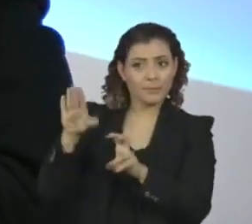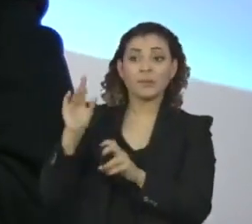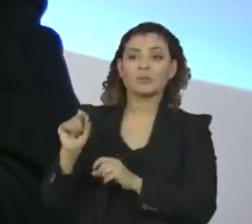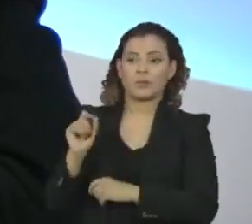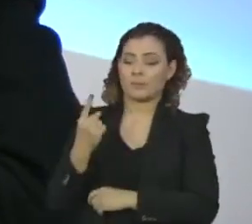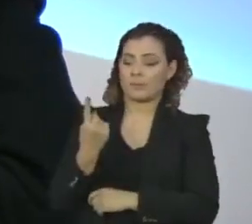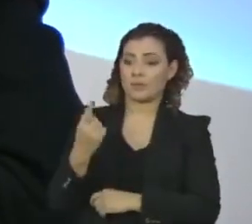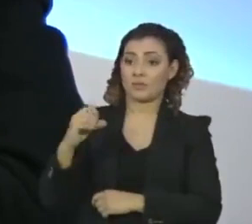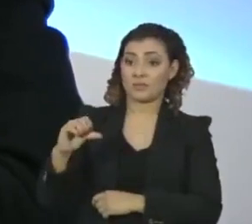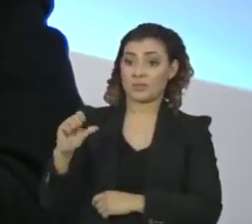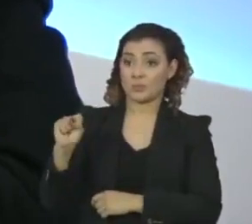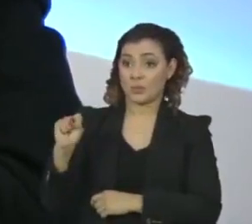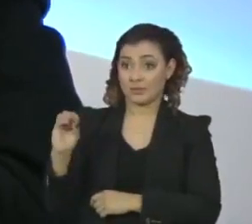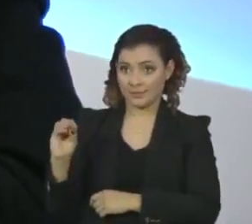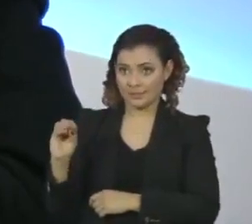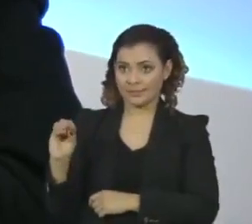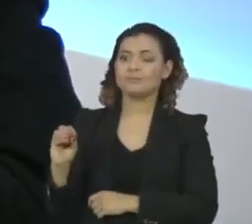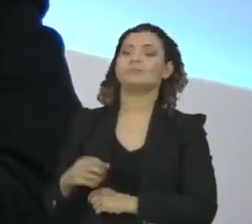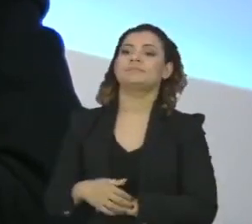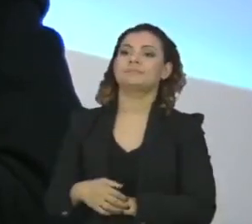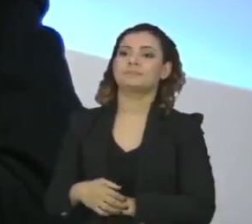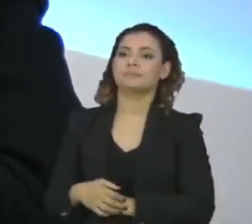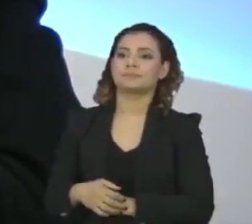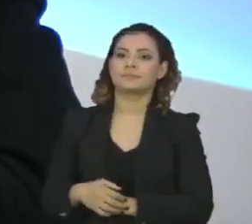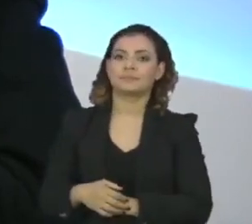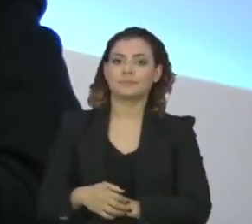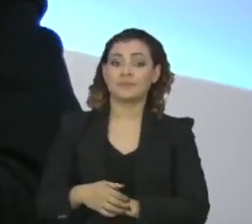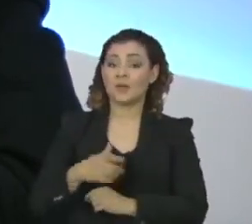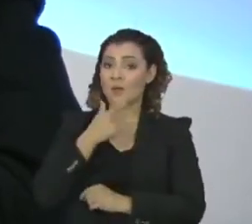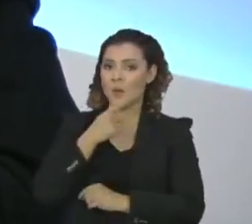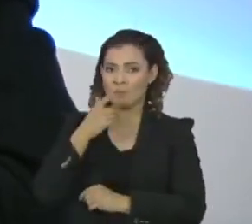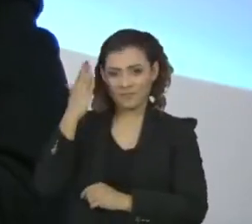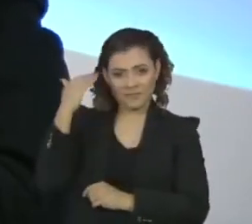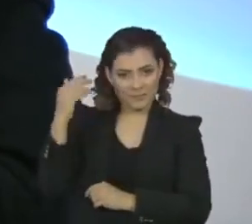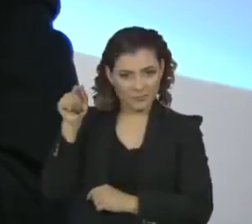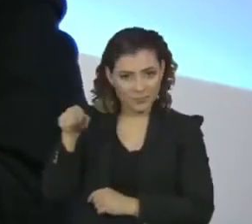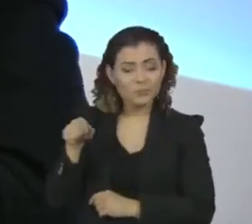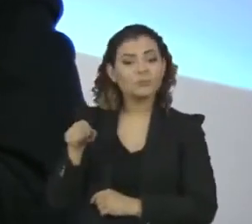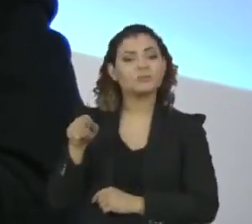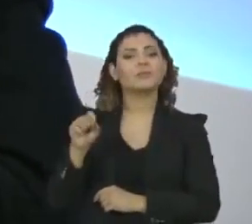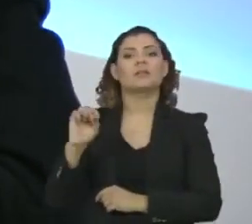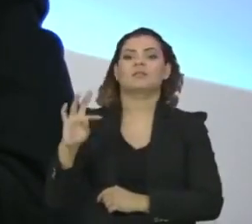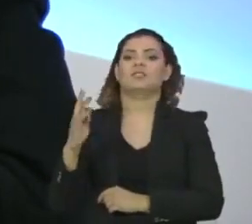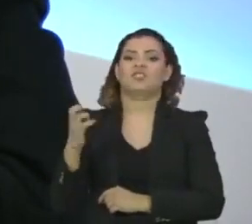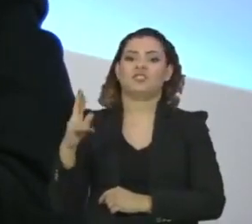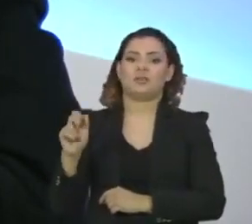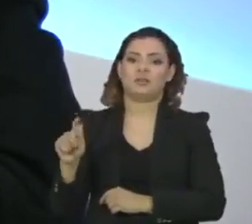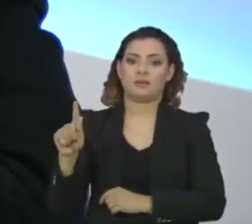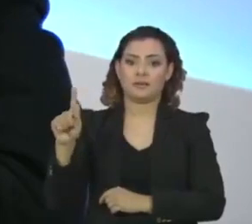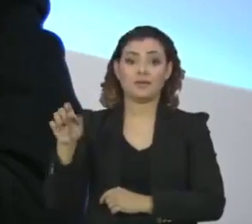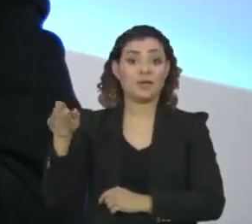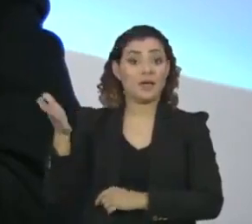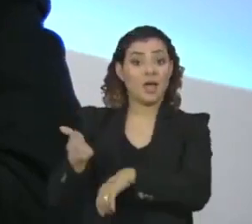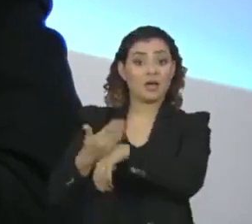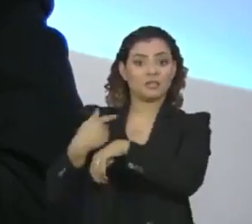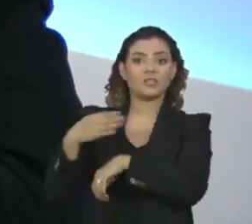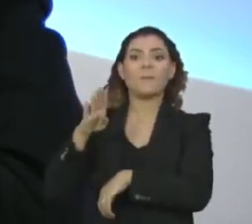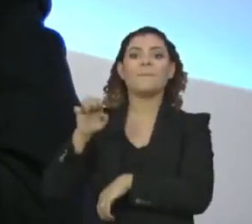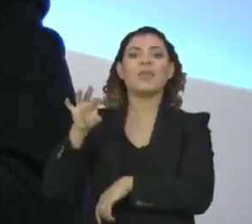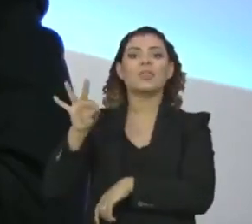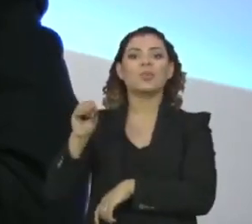Nos anos 80, o então Ratzinger, claro, muito tempo antes de ser Papa, Bento XVI,